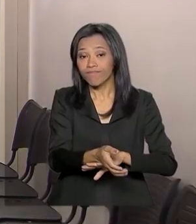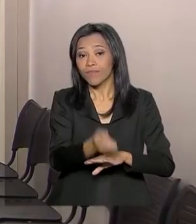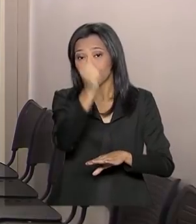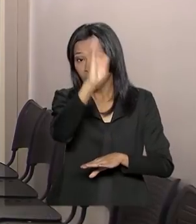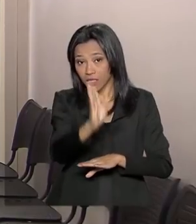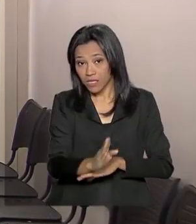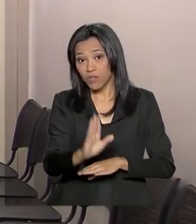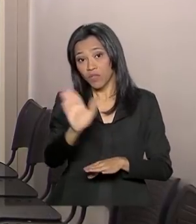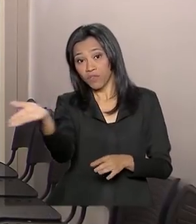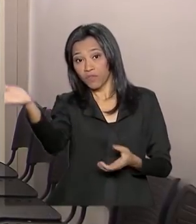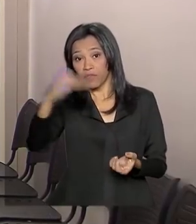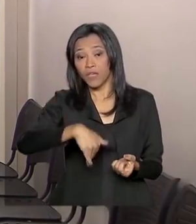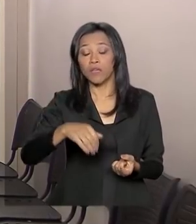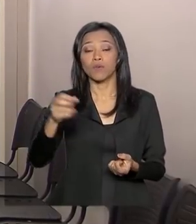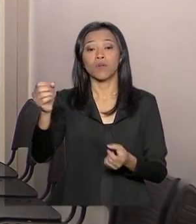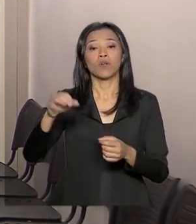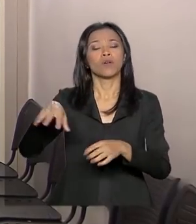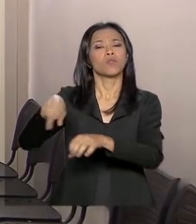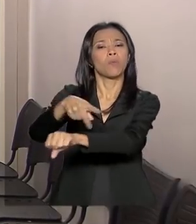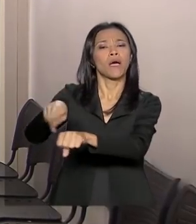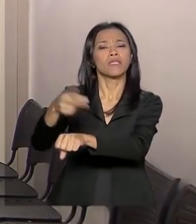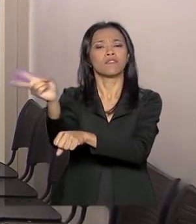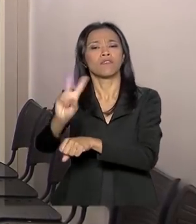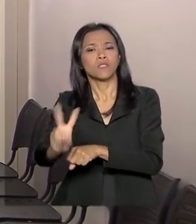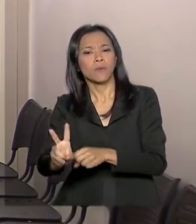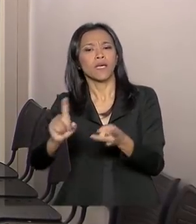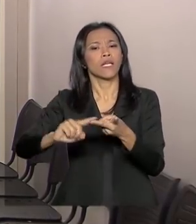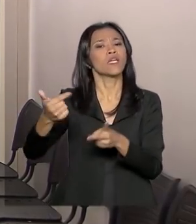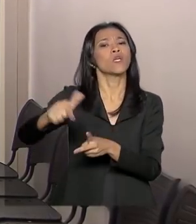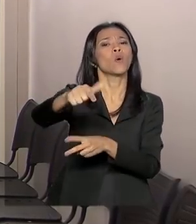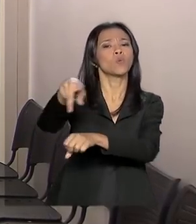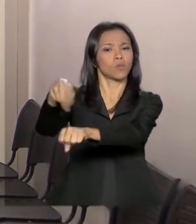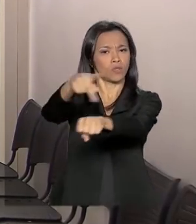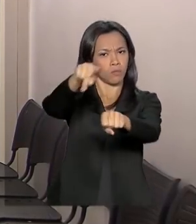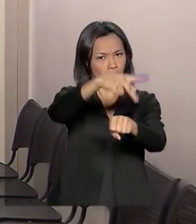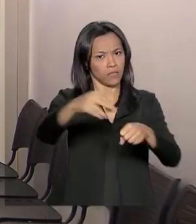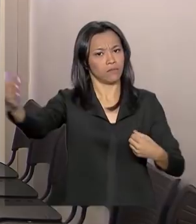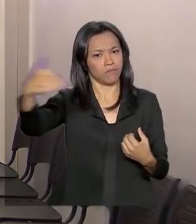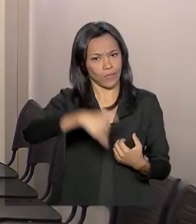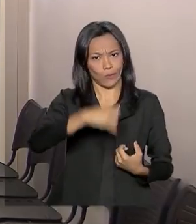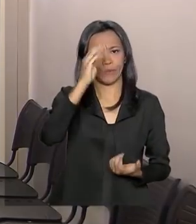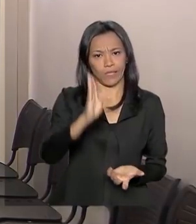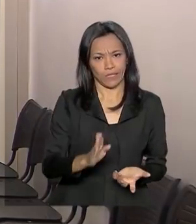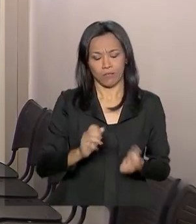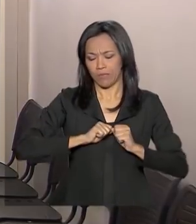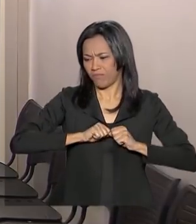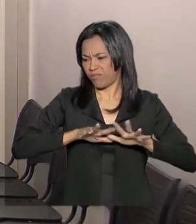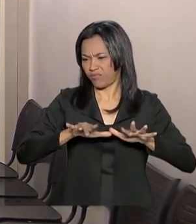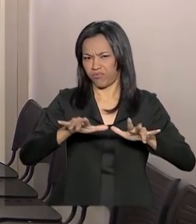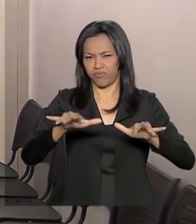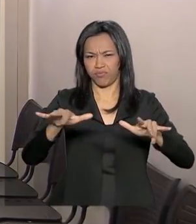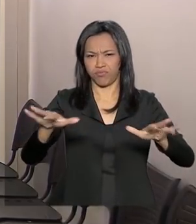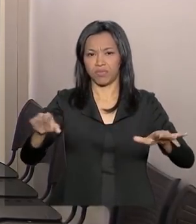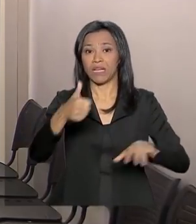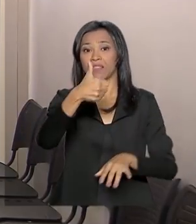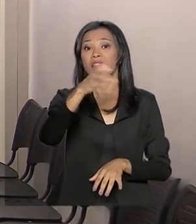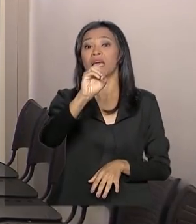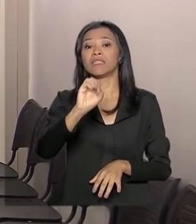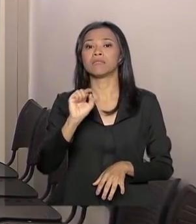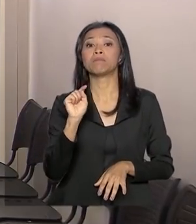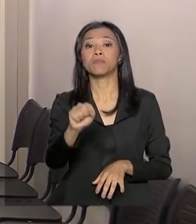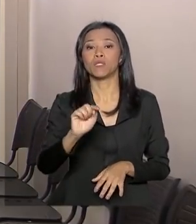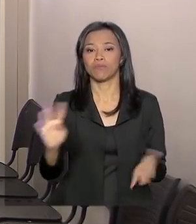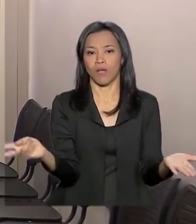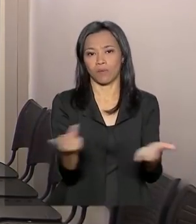exterior, Venezuela e também outros países. E viveu um verdadeiro surto. Foram mais de 10 mil casos